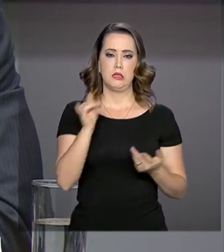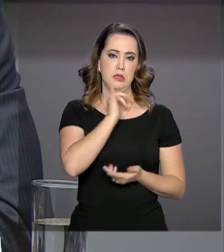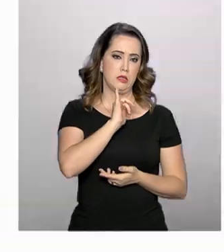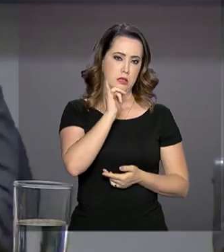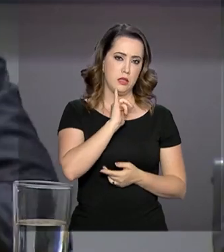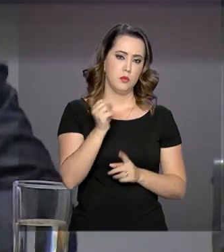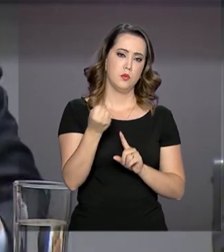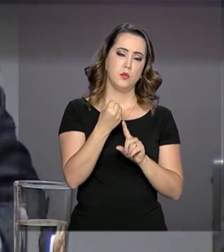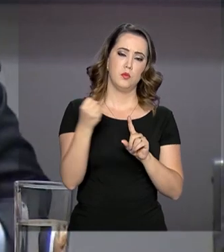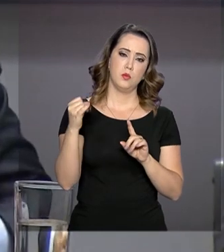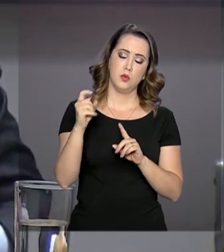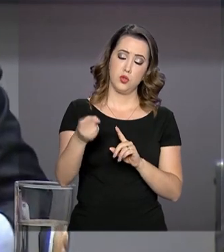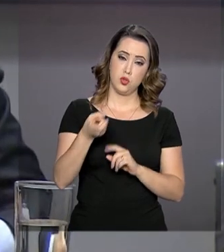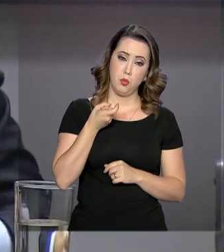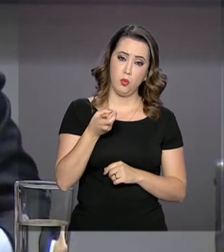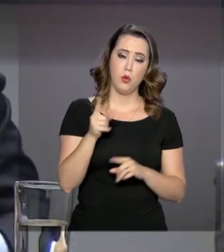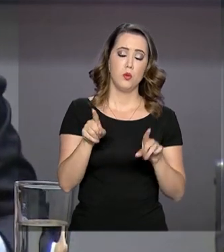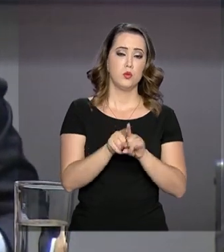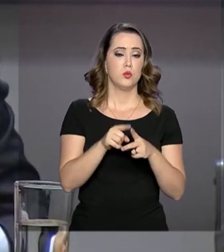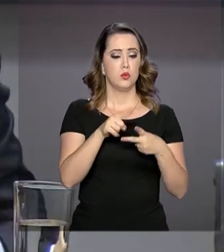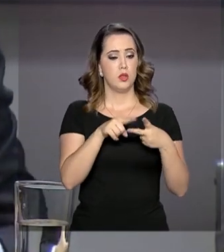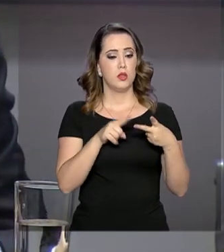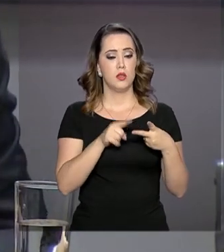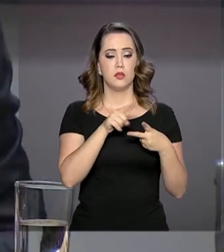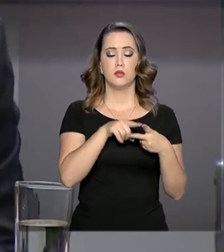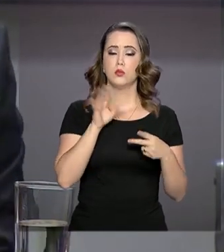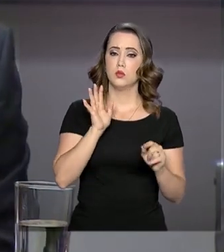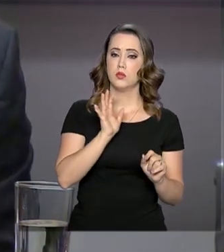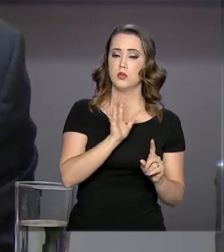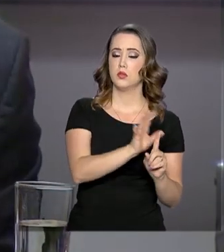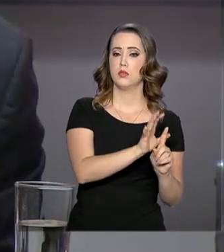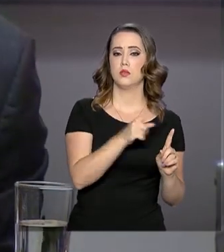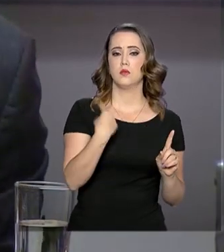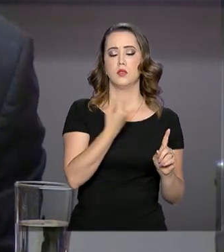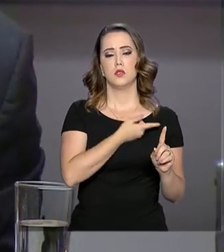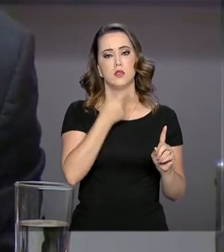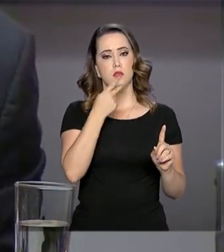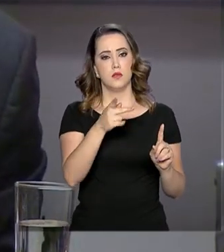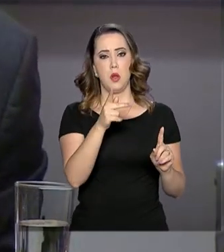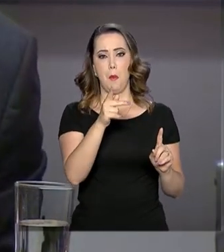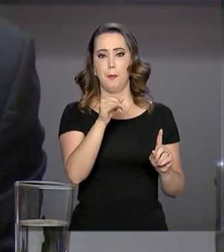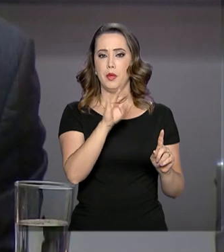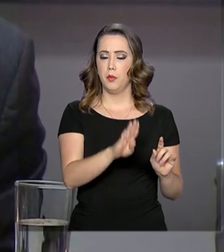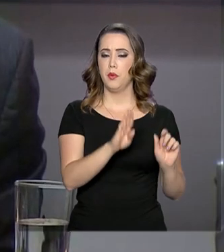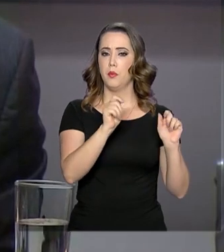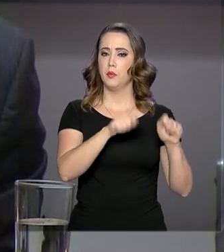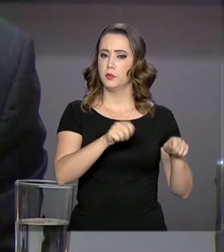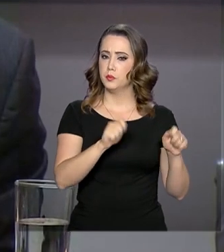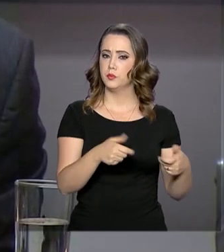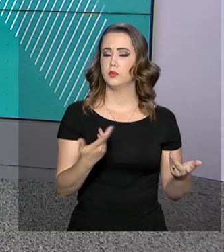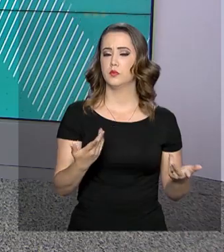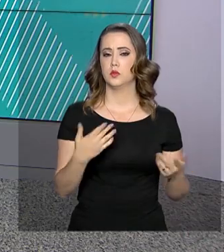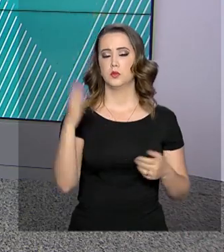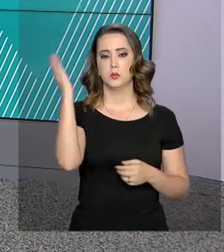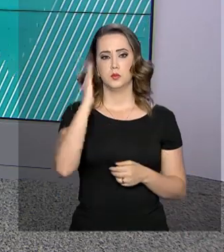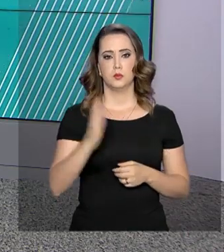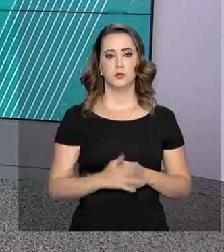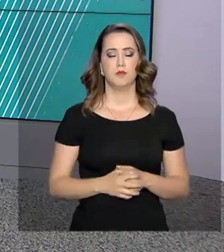da tributária, e as duas constituem medidas que afetam o que chamamos de PIB potencial da economia brasileira.